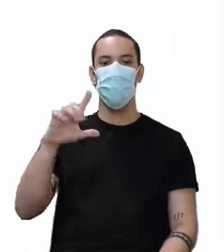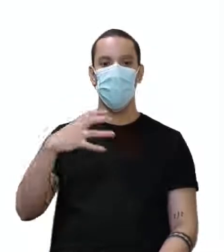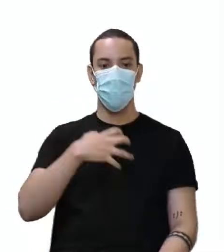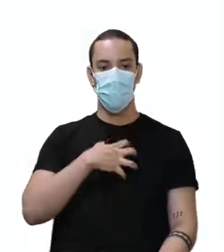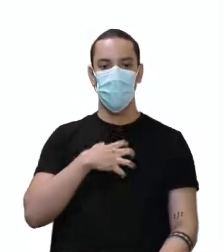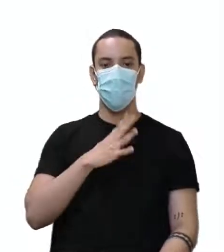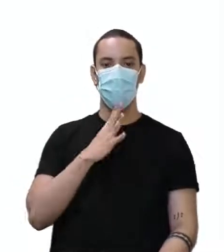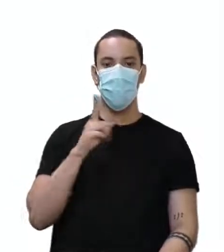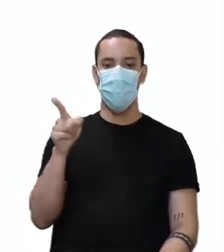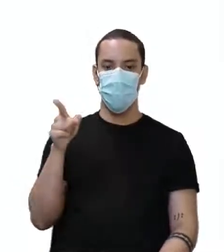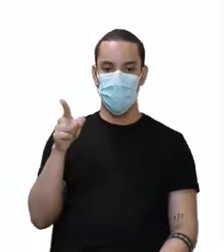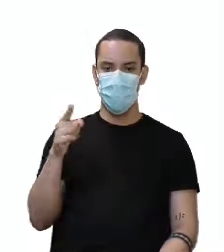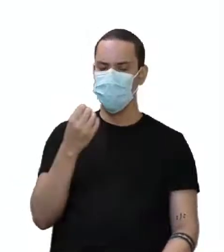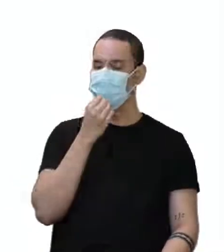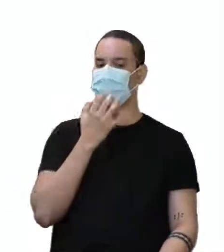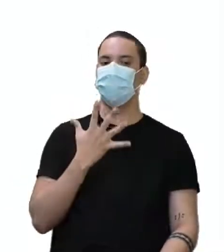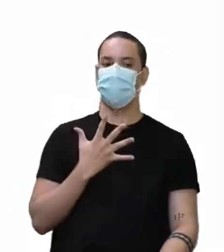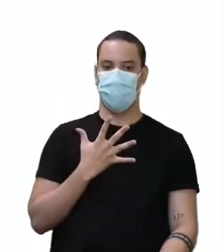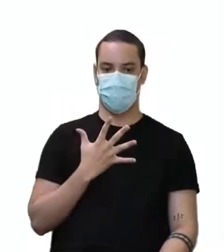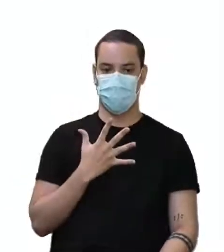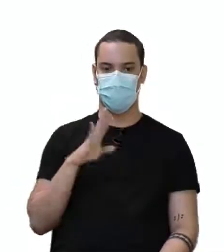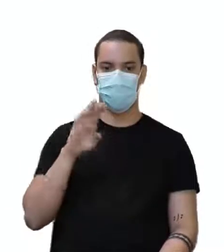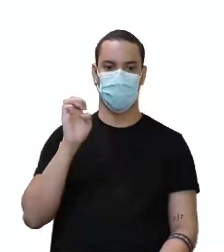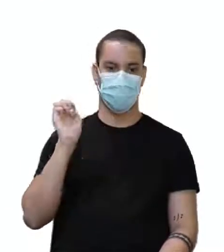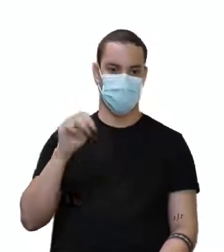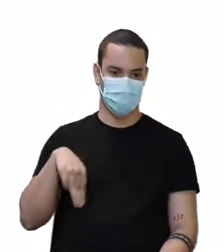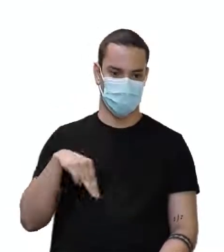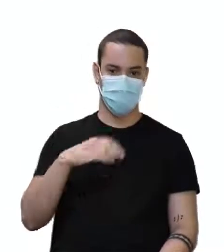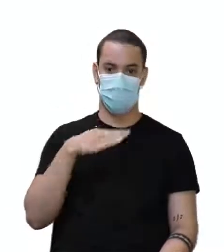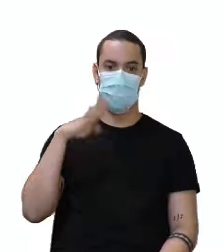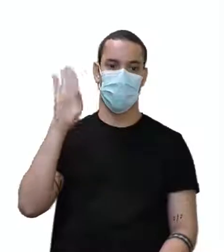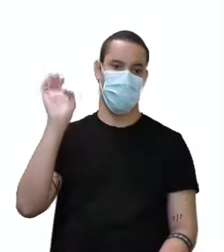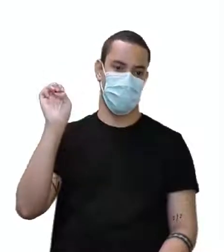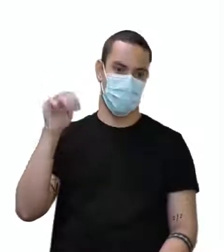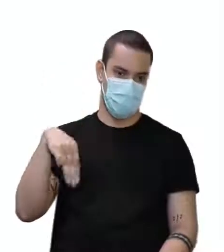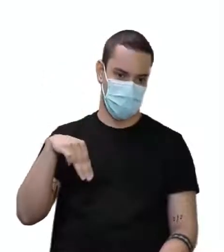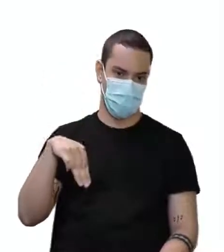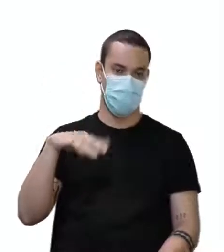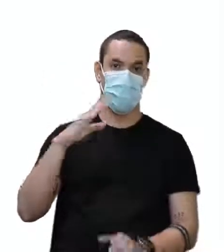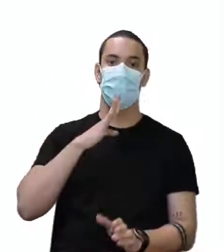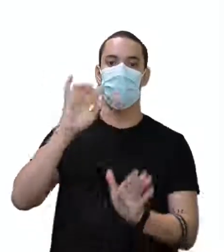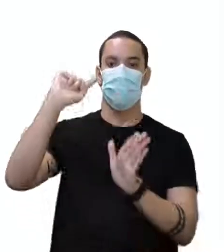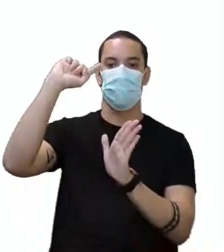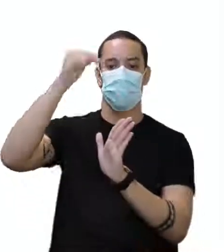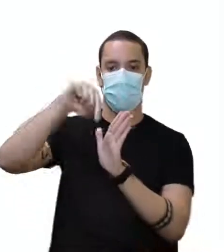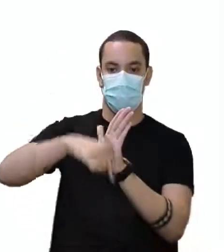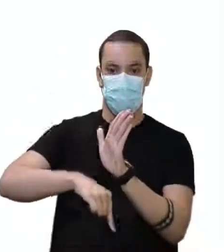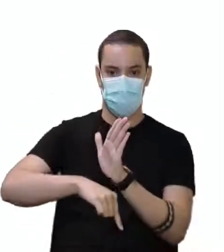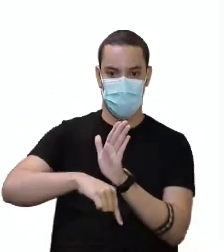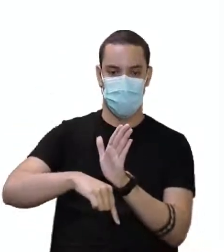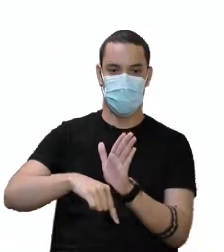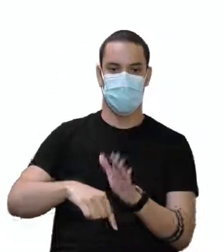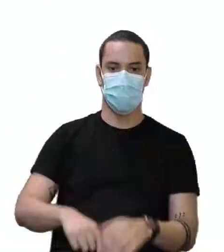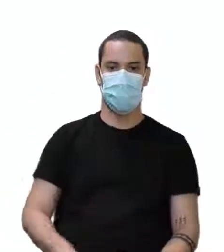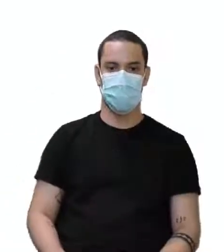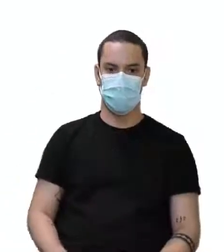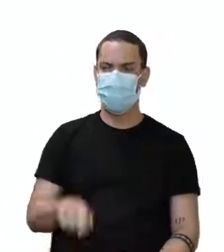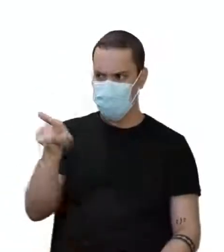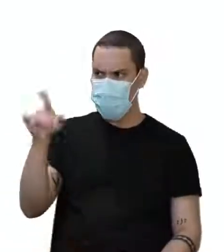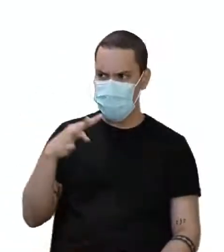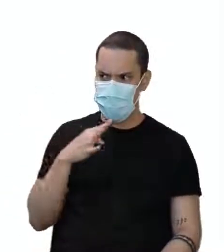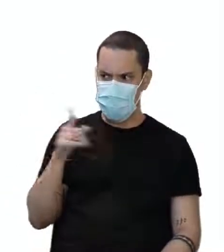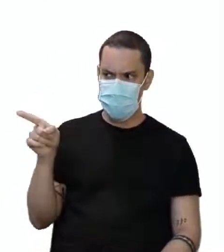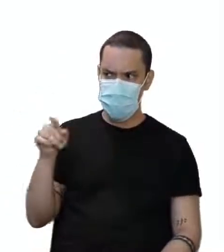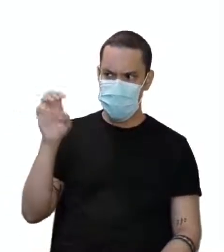o jeito que eu conheço a Chelsea é bem. Eu conheço profundamente a Chelsea. Não, mas a casa, no caso aqui é uma pergunta. Alguém quer saber. How